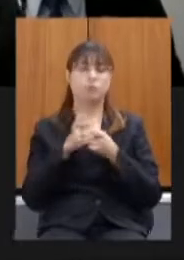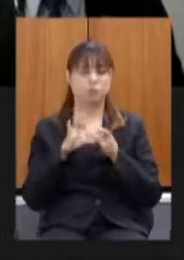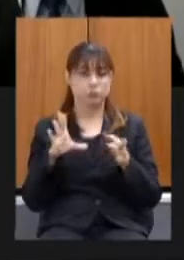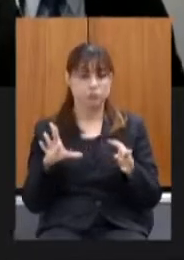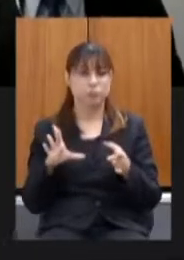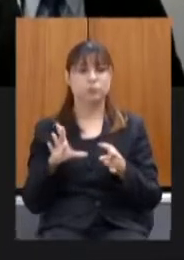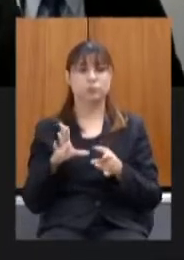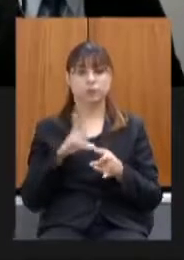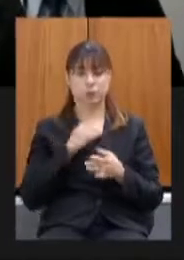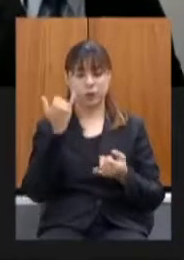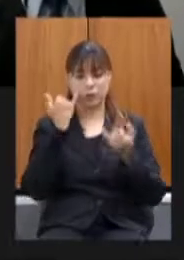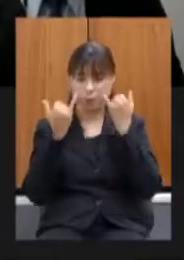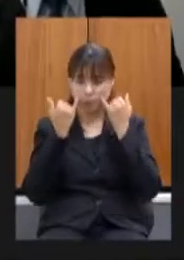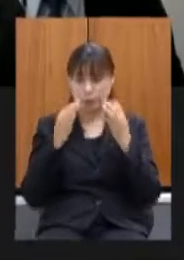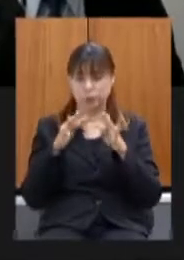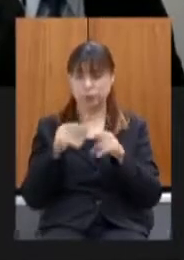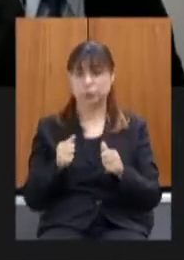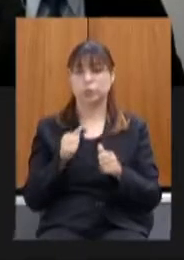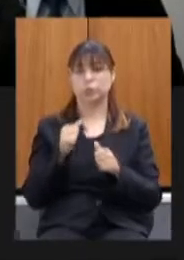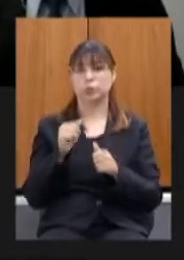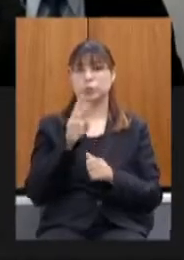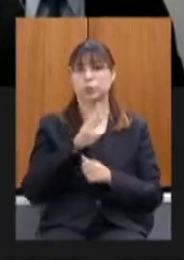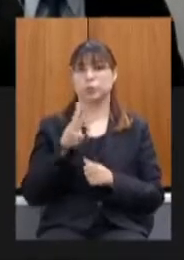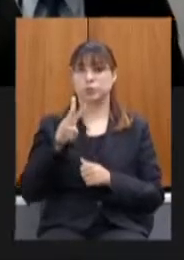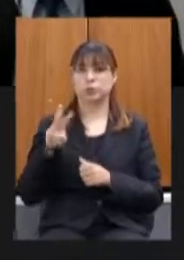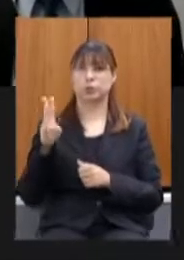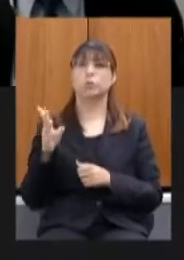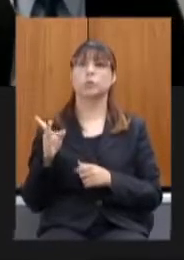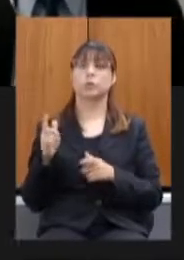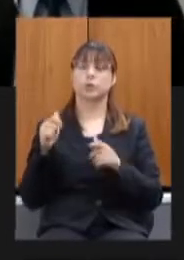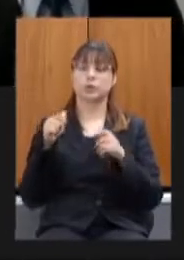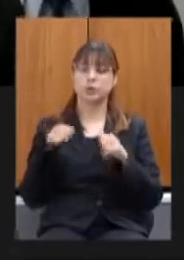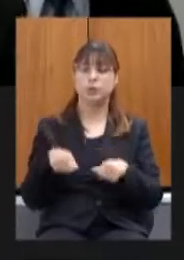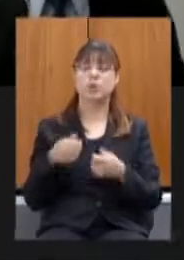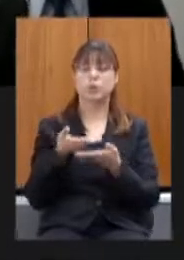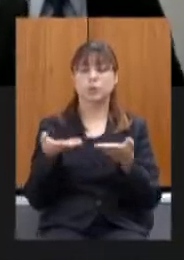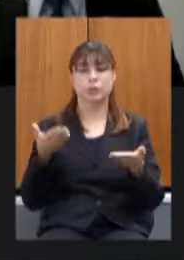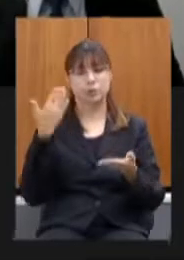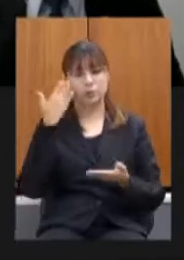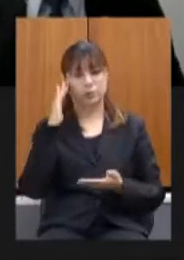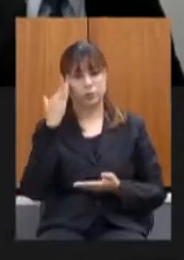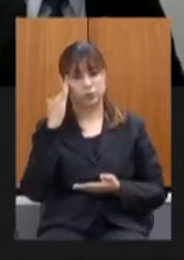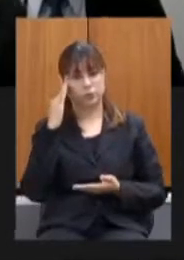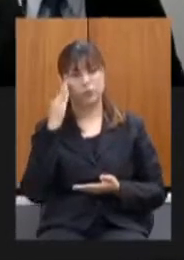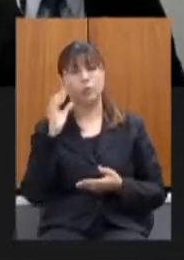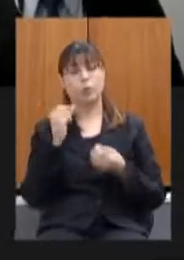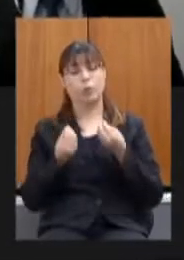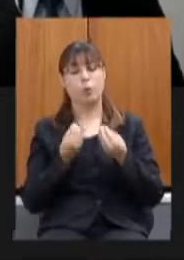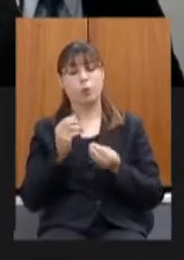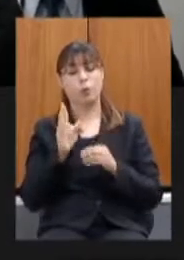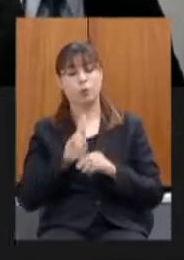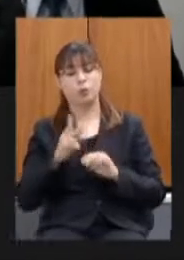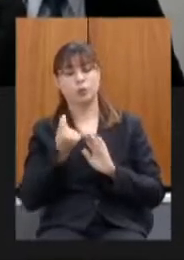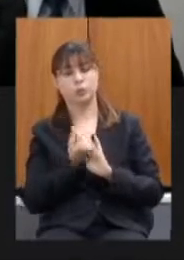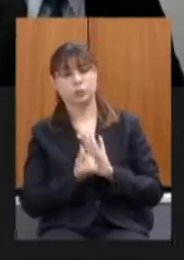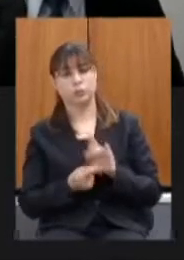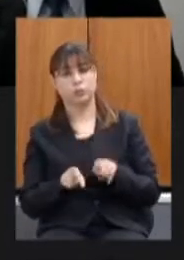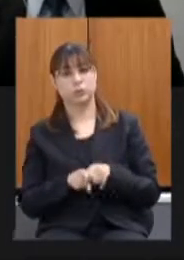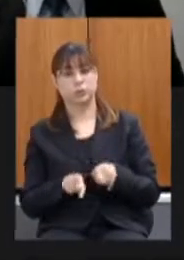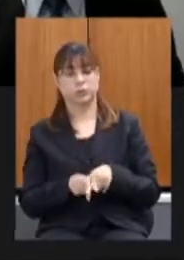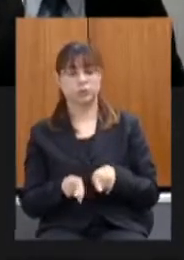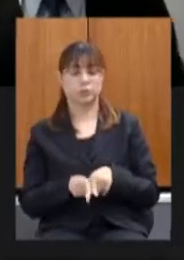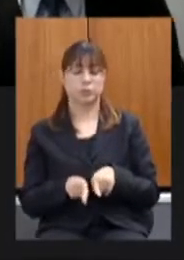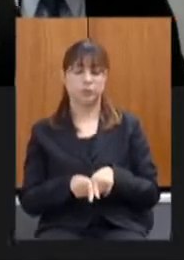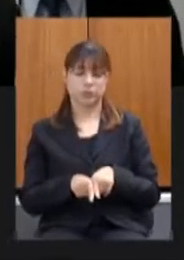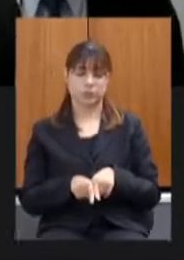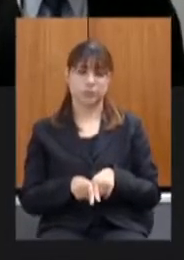todas as informações que são necessárias para o completo entendimento da execução orçamentária e da participação acionária do Estado